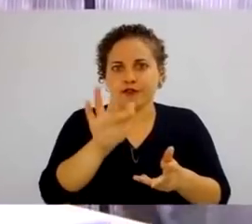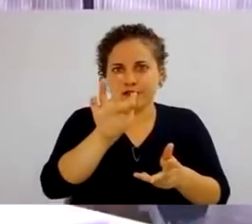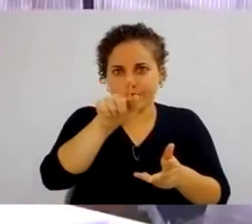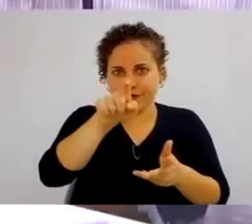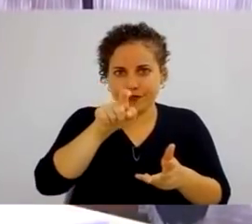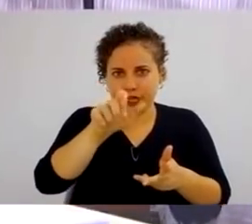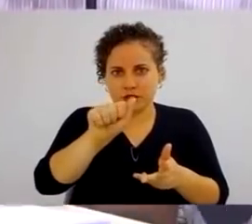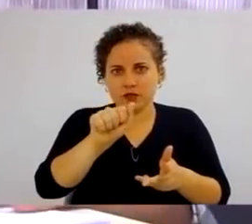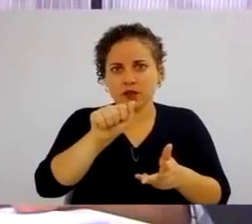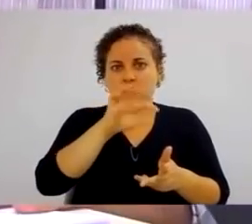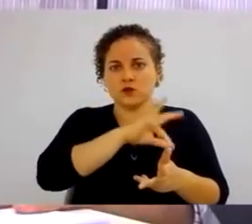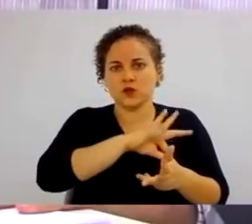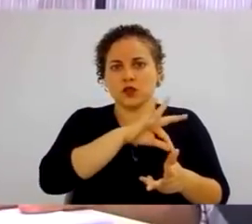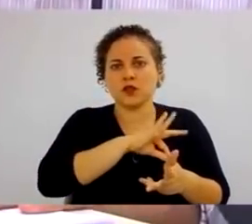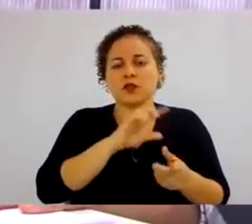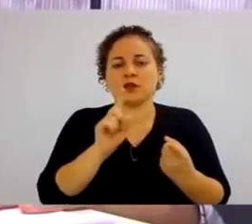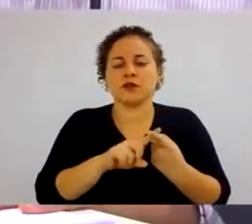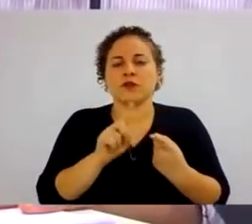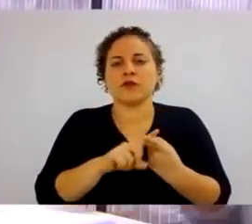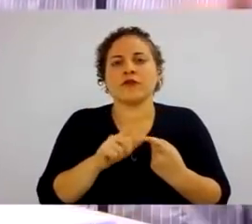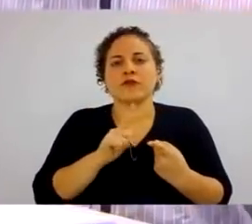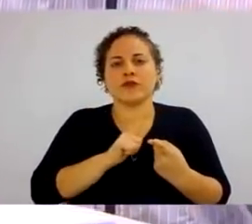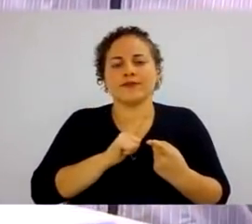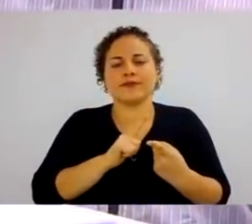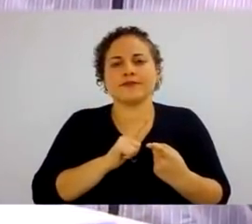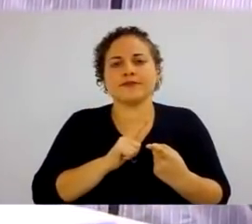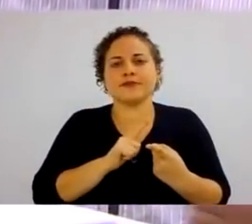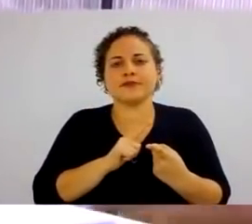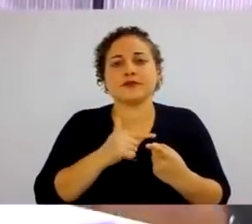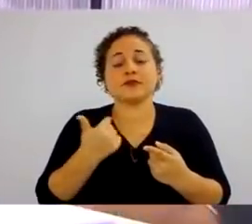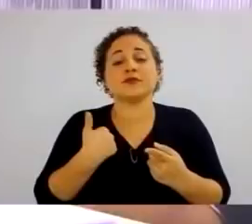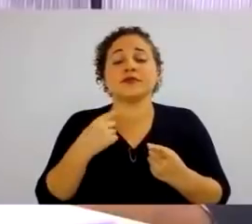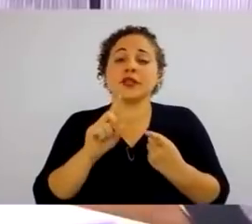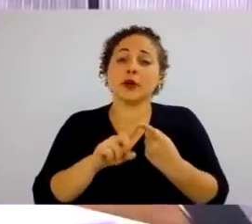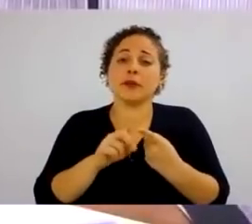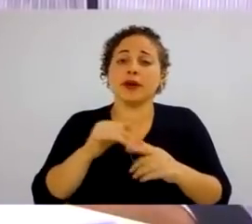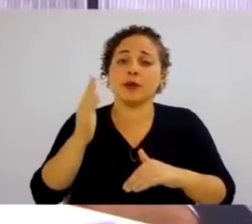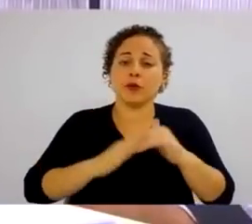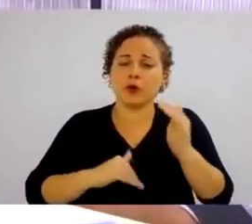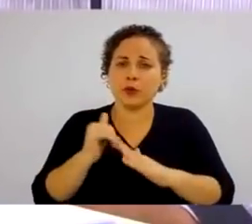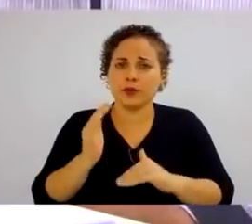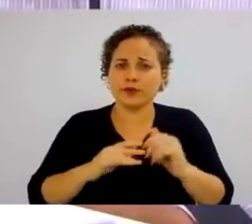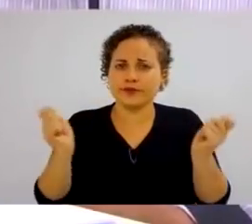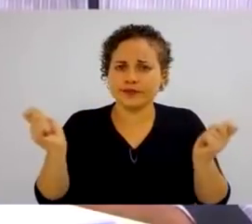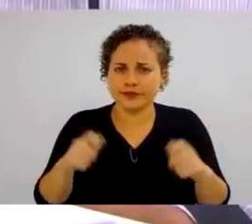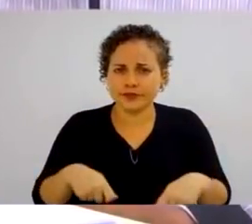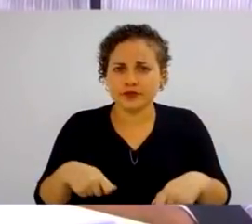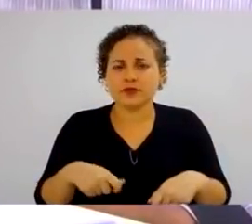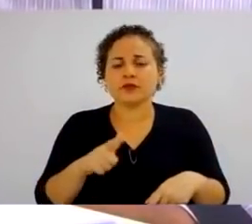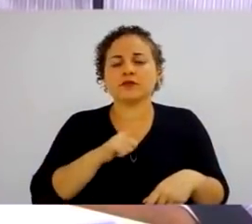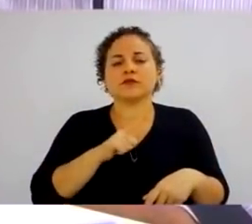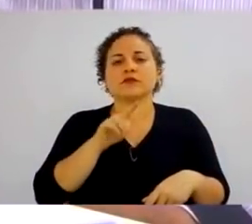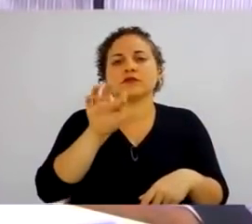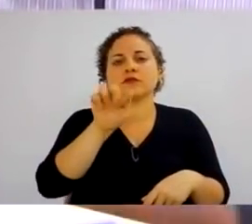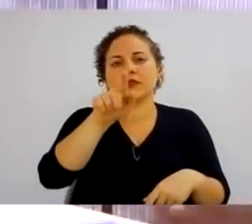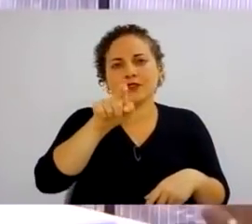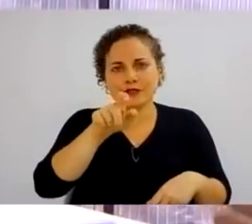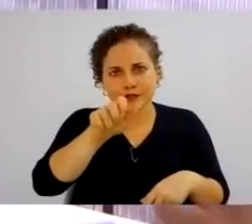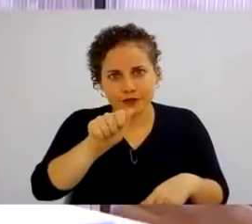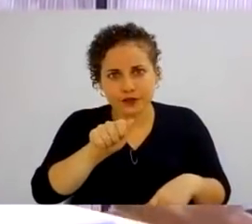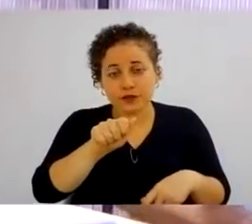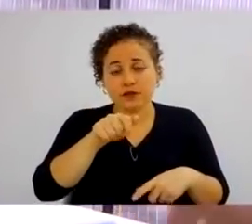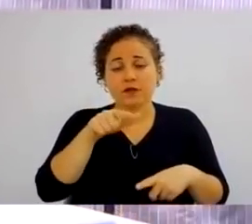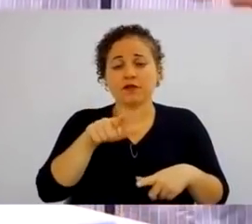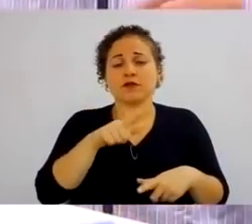eu falei, que é o salário. E temos o funcional e por competência. Dentro da parte fixa que nós temos o funcional,